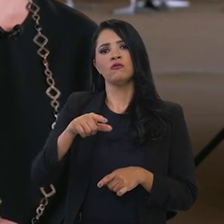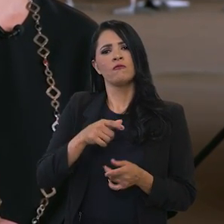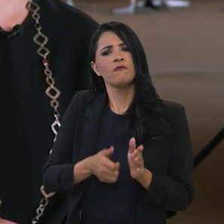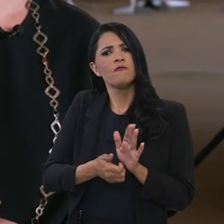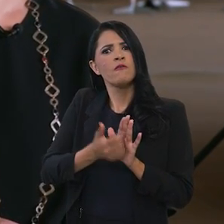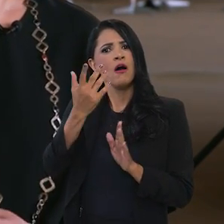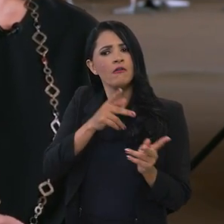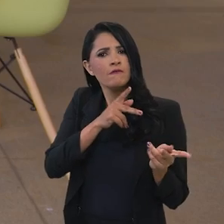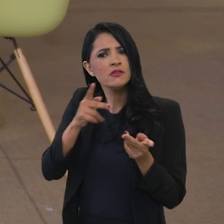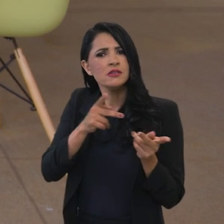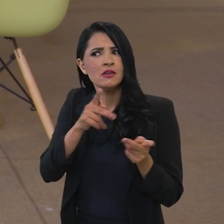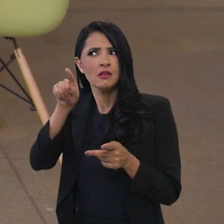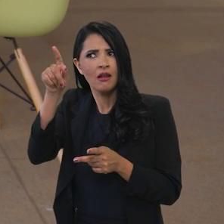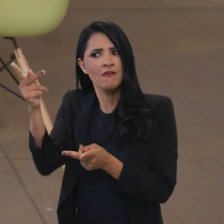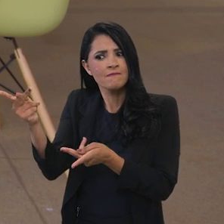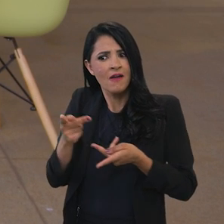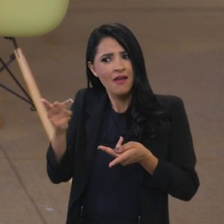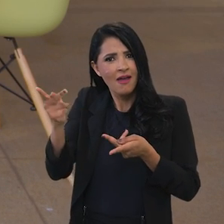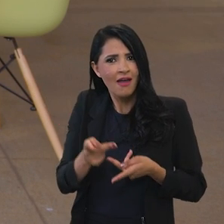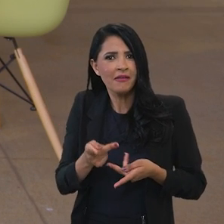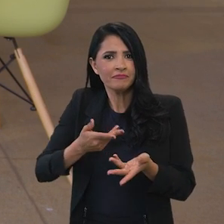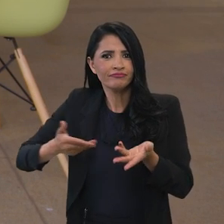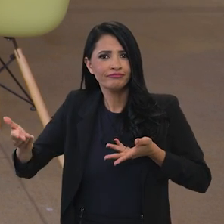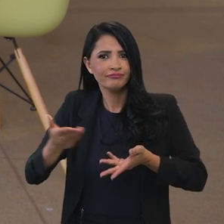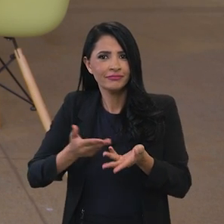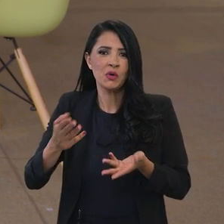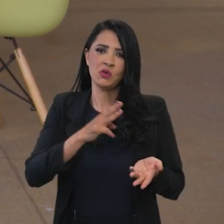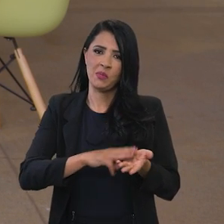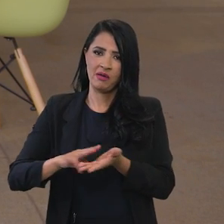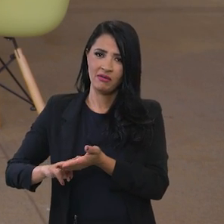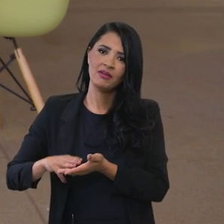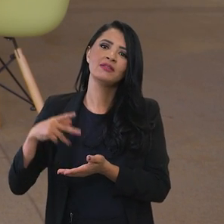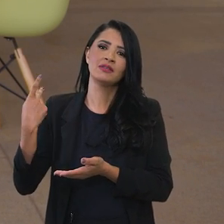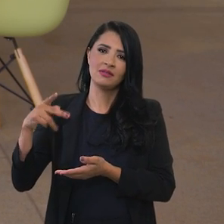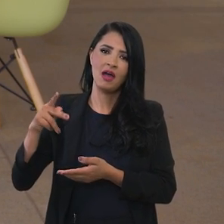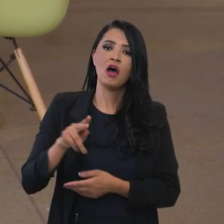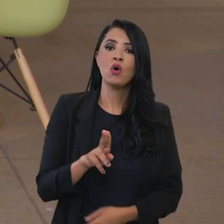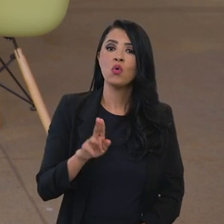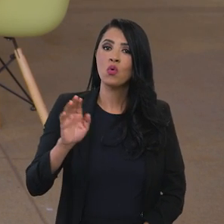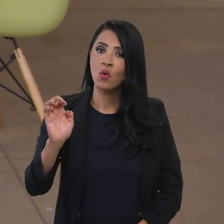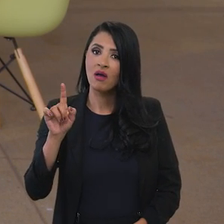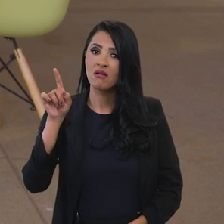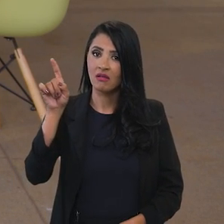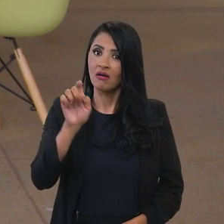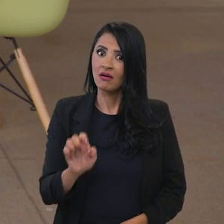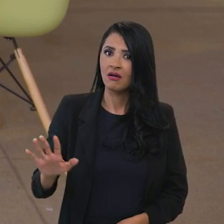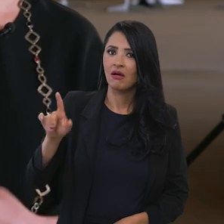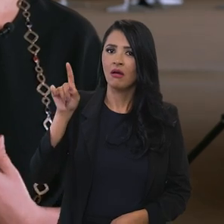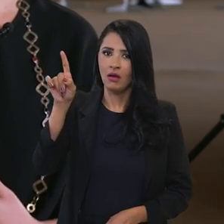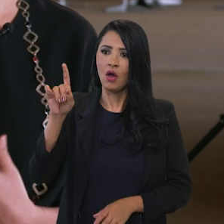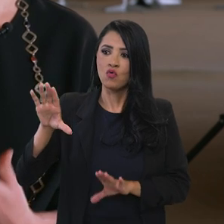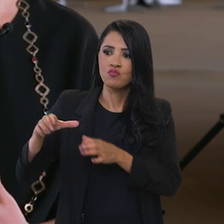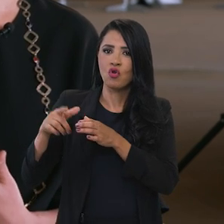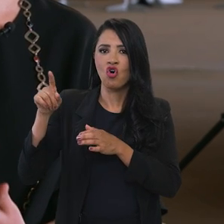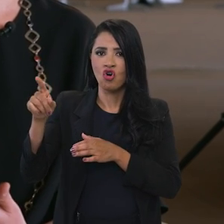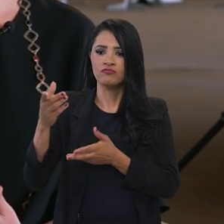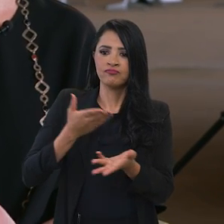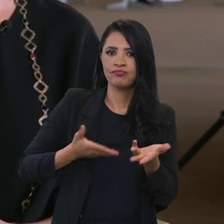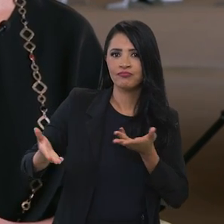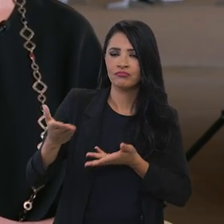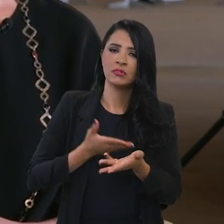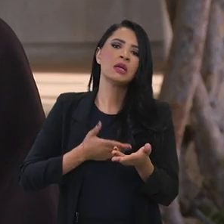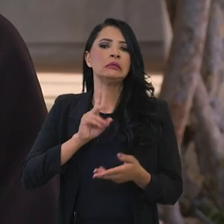empresariais, ou seja, há um interesse muito grande no Brasil e isso contribui para esse objetivo a que você se referiu de ampliar as